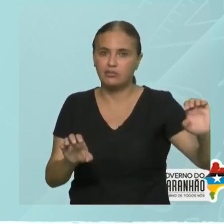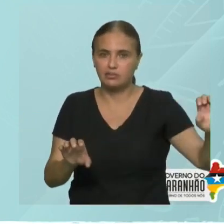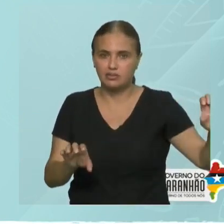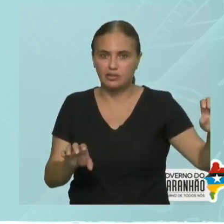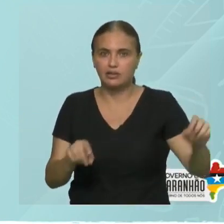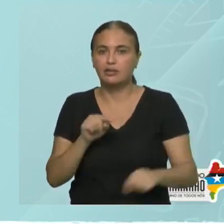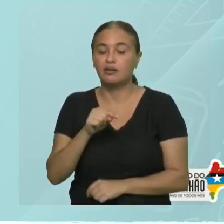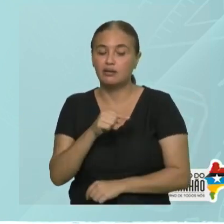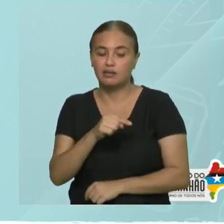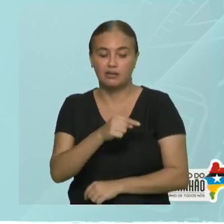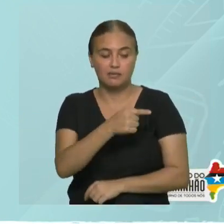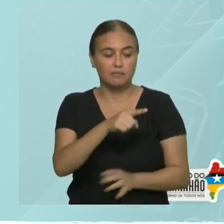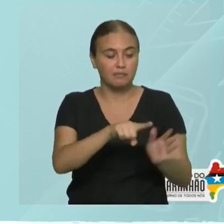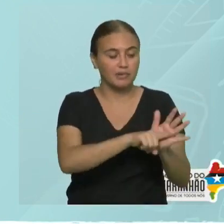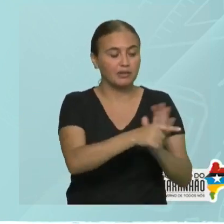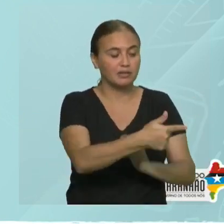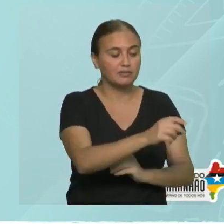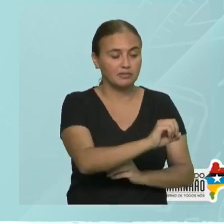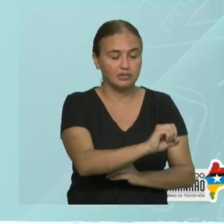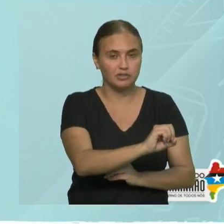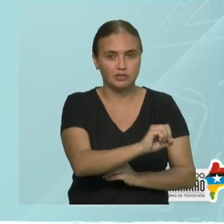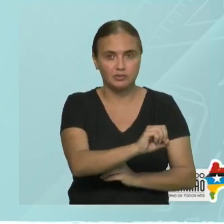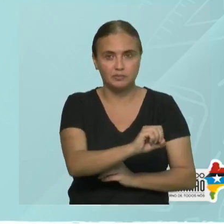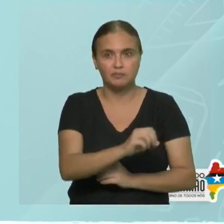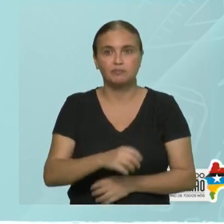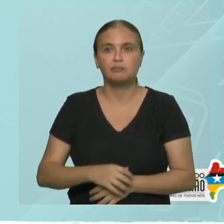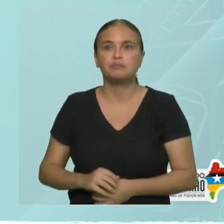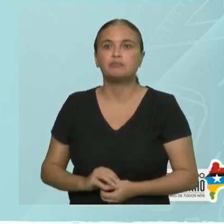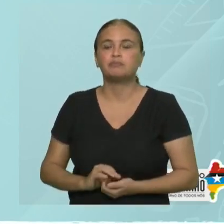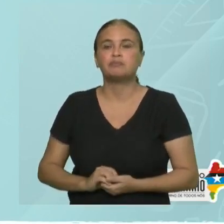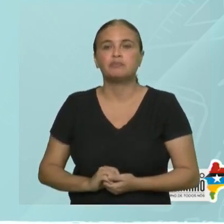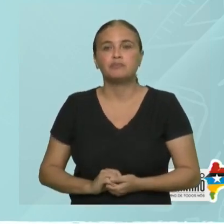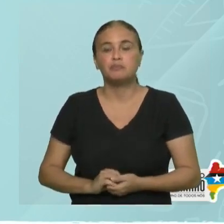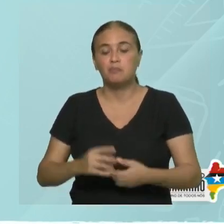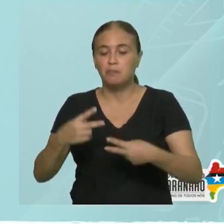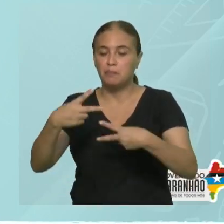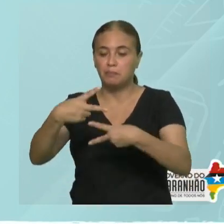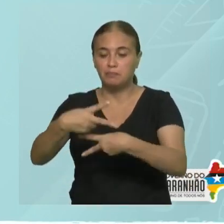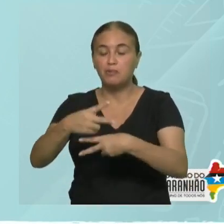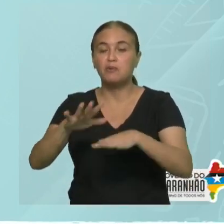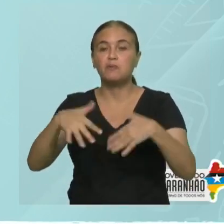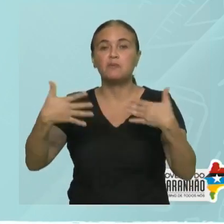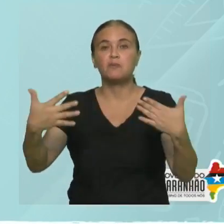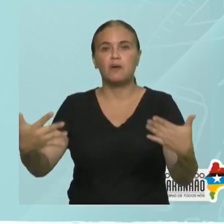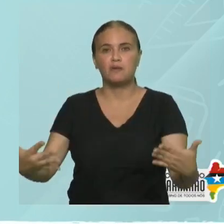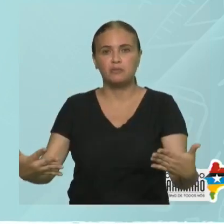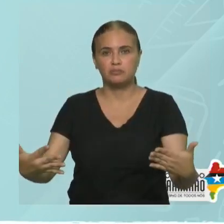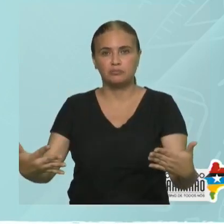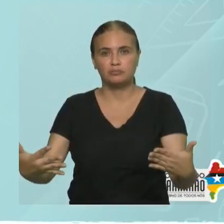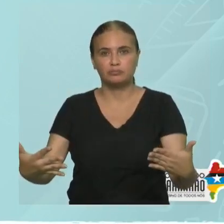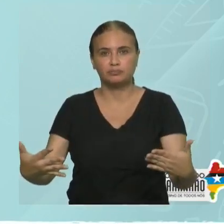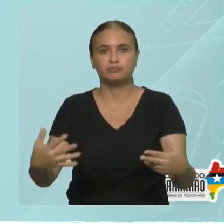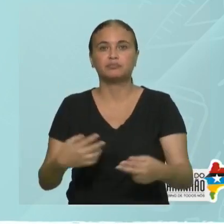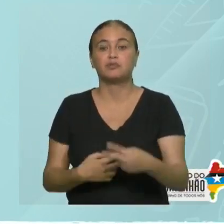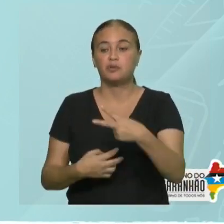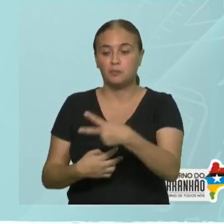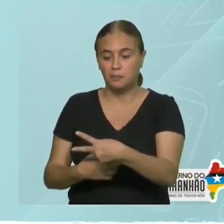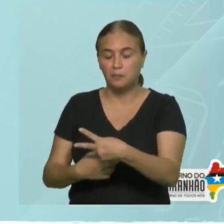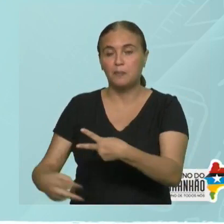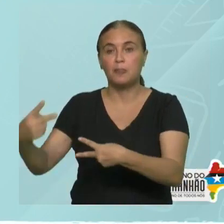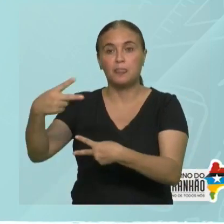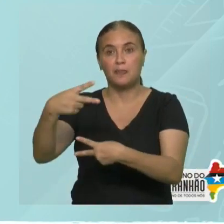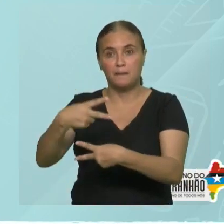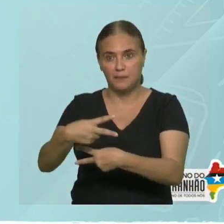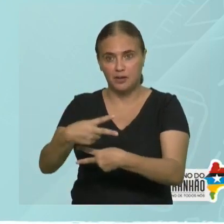menos 20. Então, ele é o menor. Ele pergunta quem é o menor e o maior. O menor é menos 20. E o maior